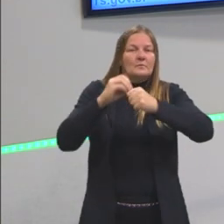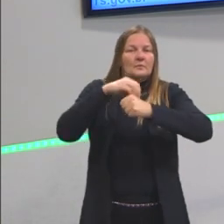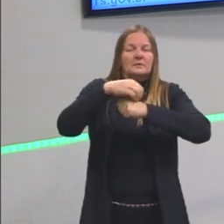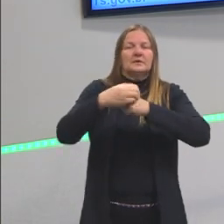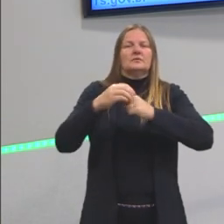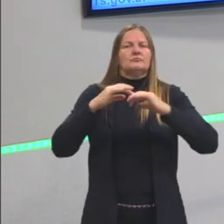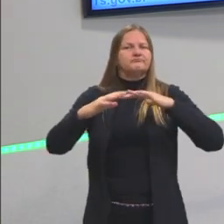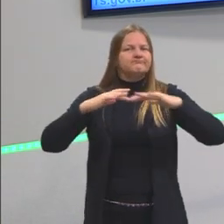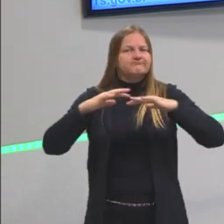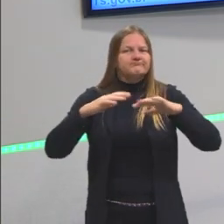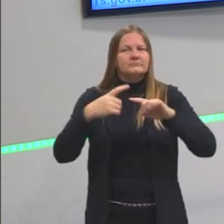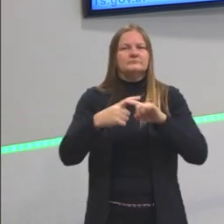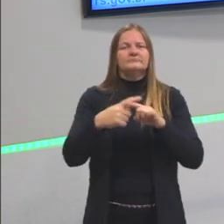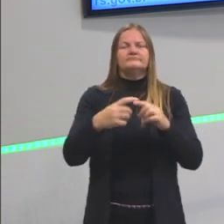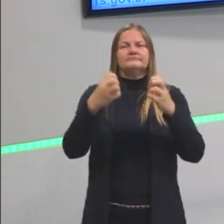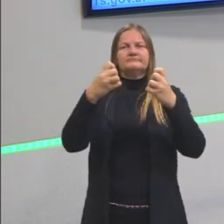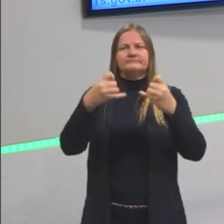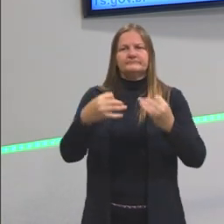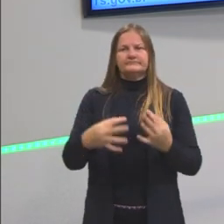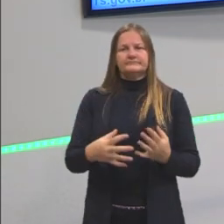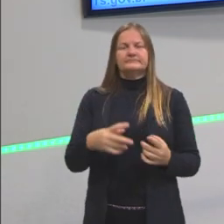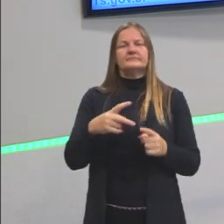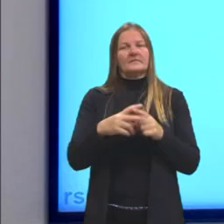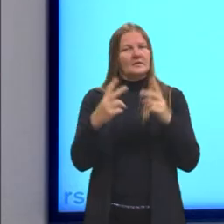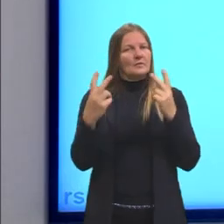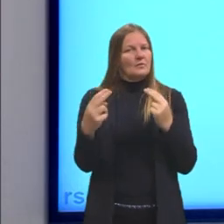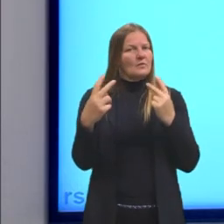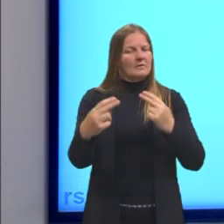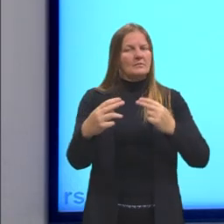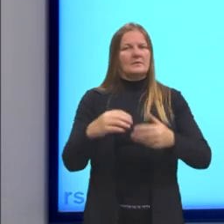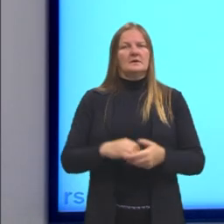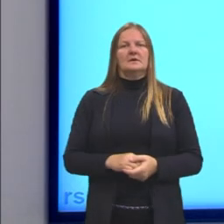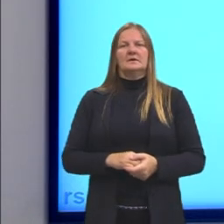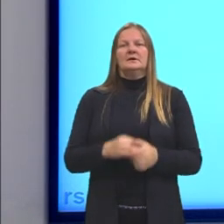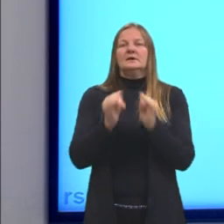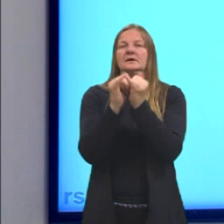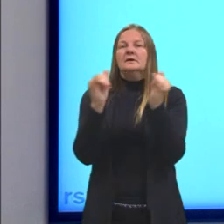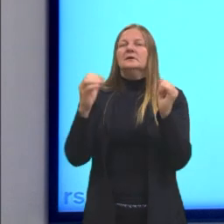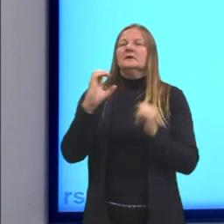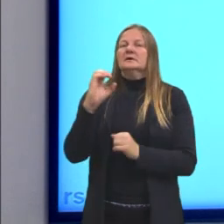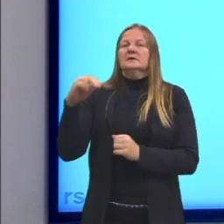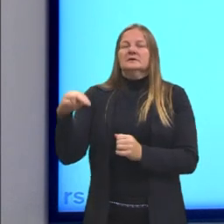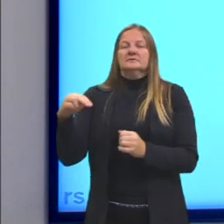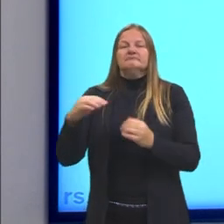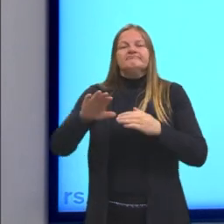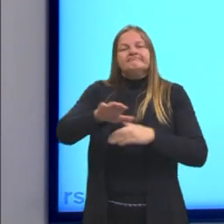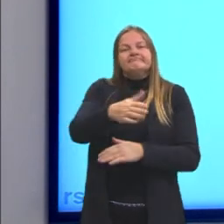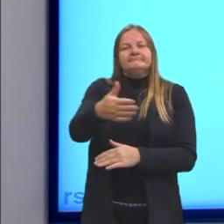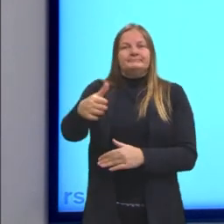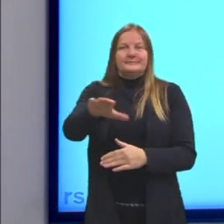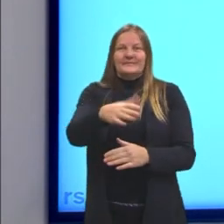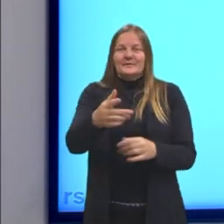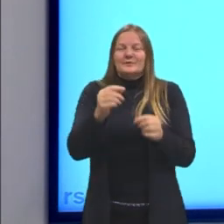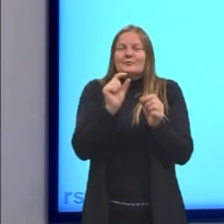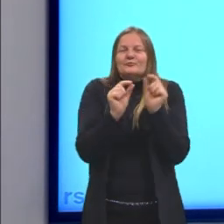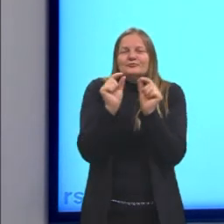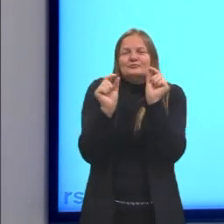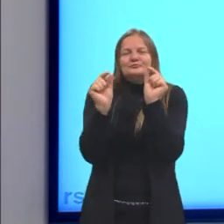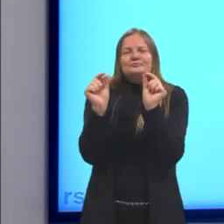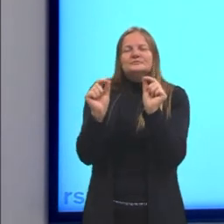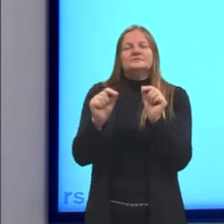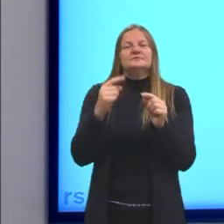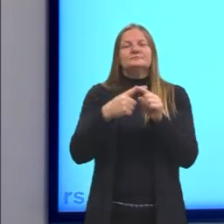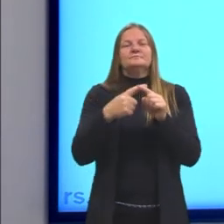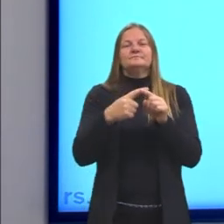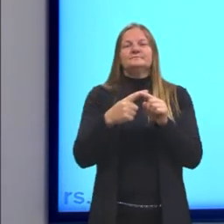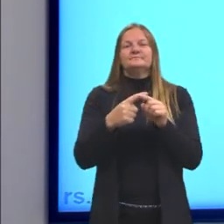Que é a mesma coisa que a gente considerava lá na mecânica. Então, a energia cinética média dessas partículas individuais